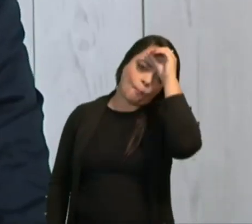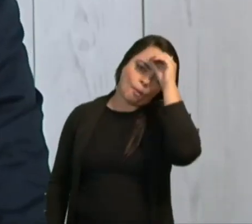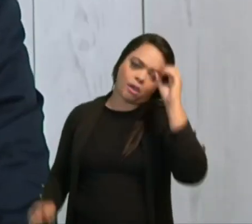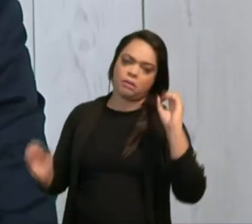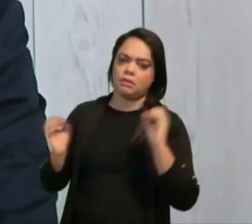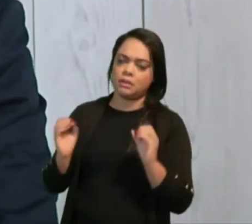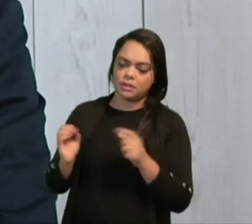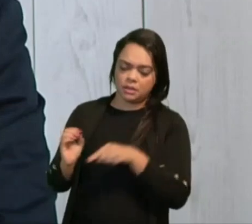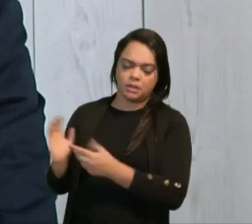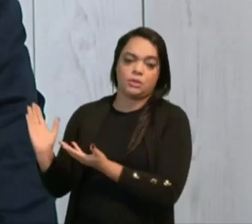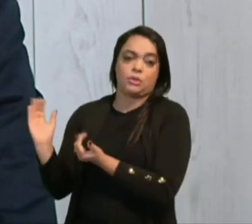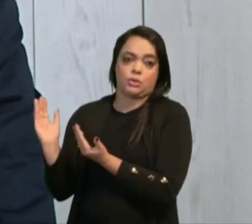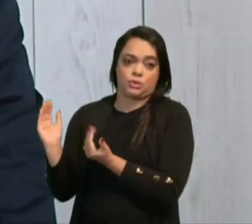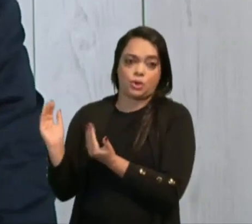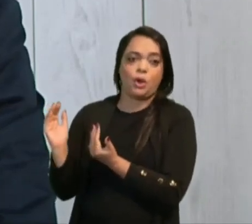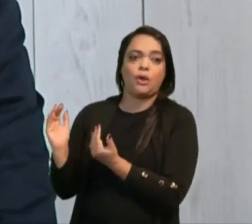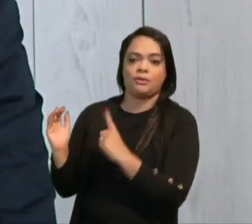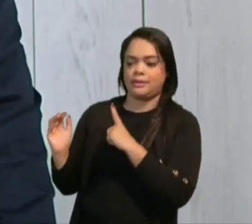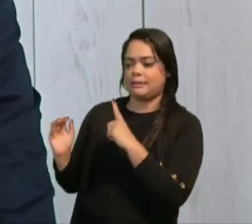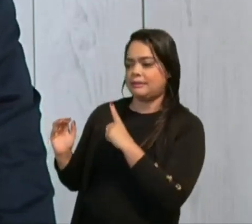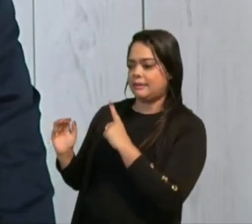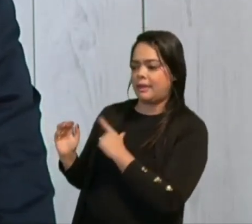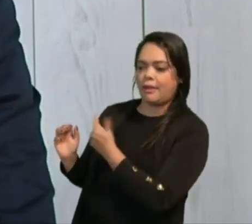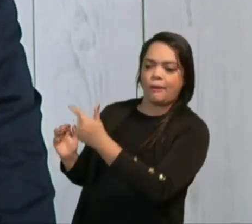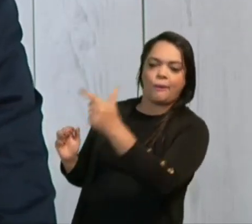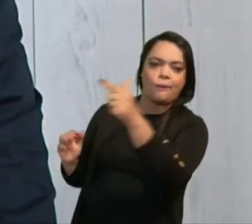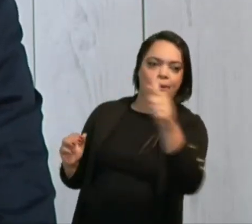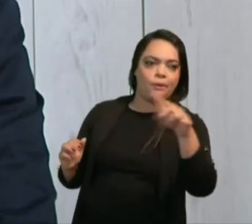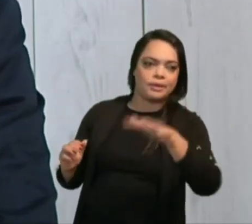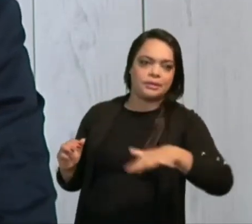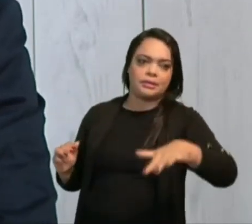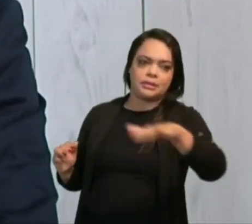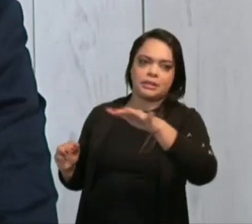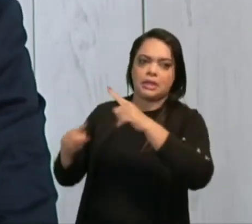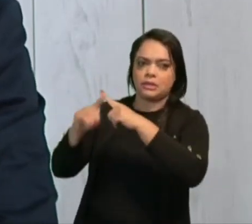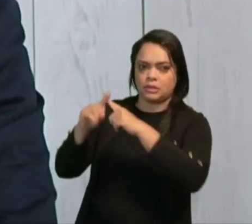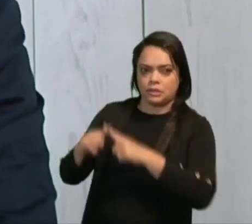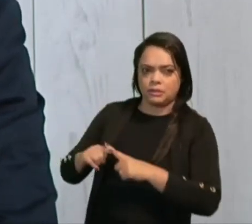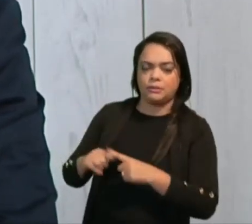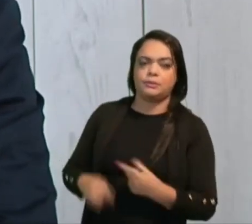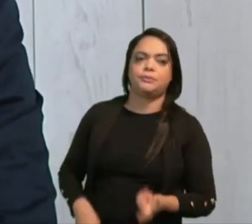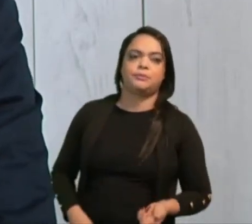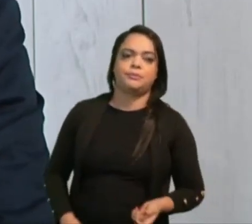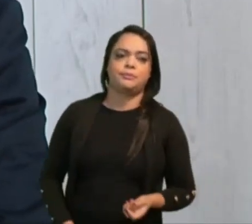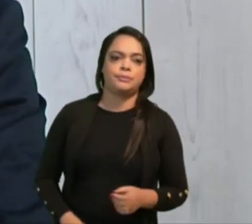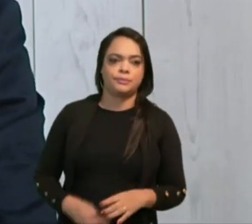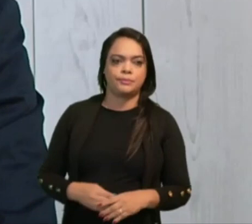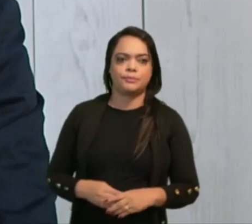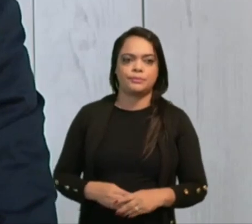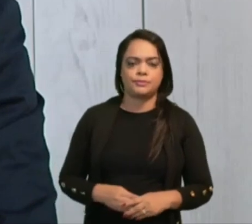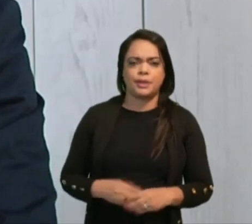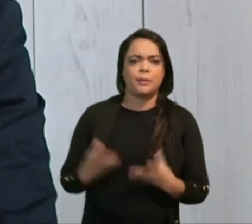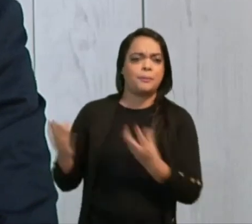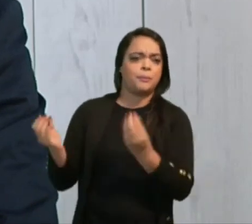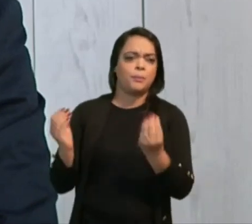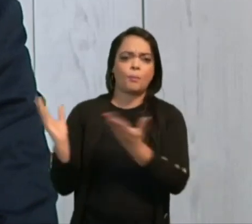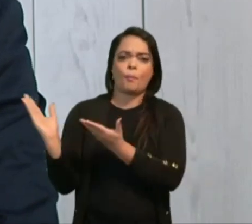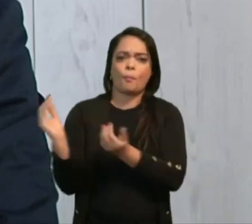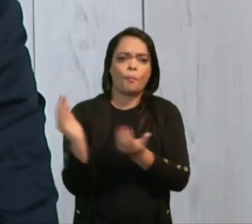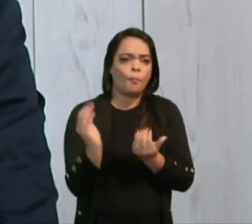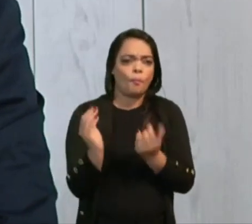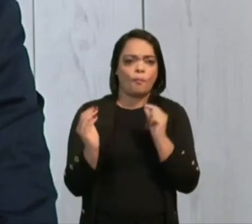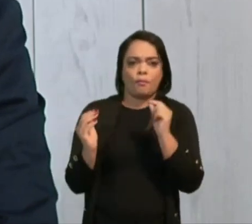mesmo jovem é disputado por um outro mercado, né? É crescente o número de jovens que acaba